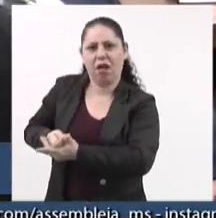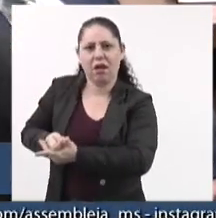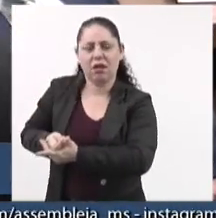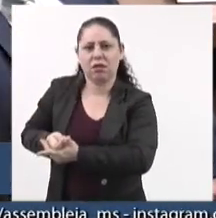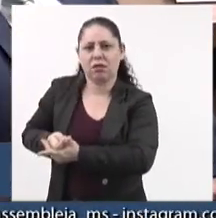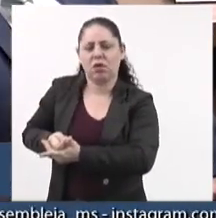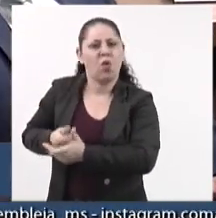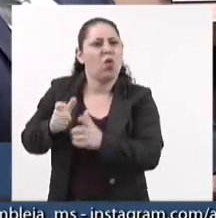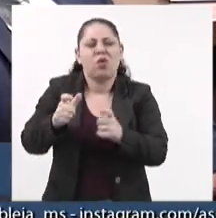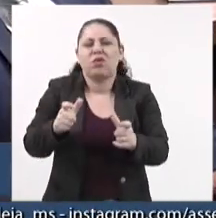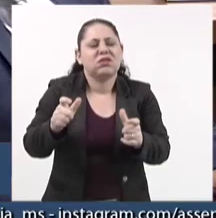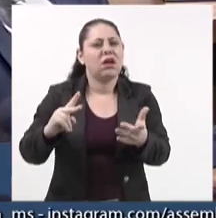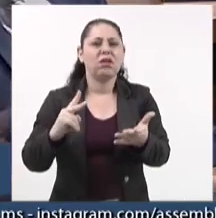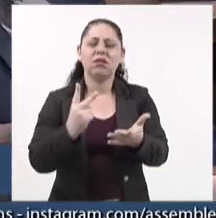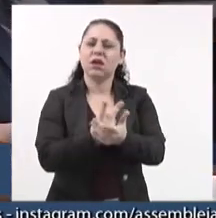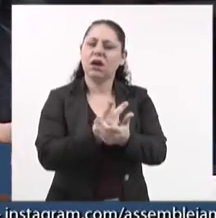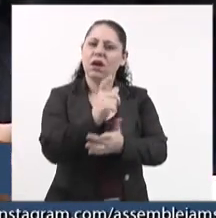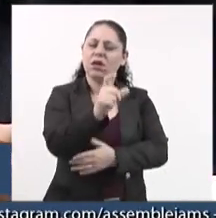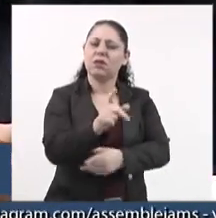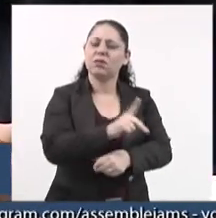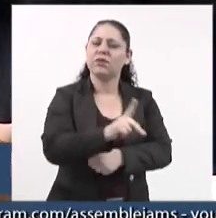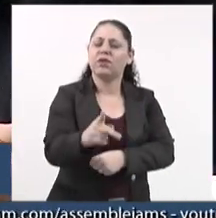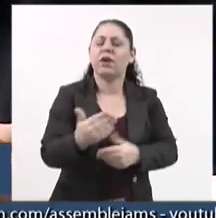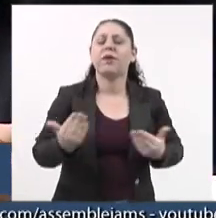Onde é que está o erro dela aí?